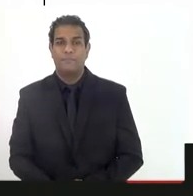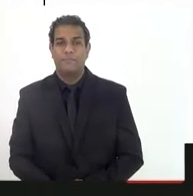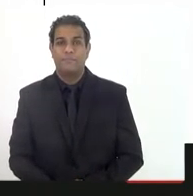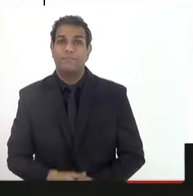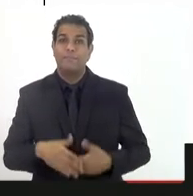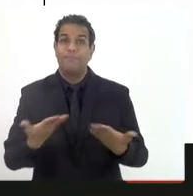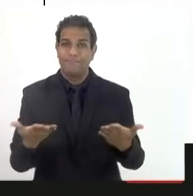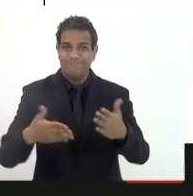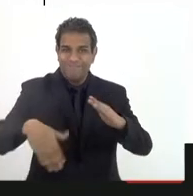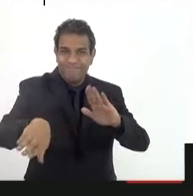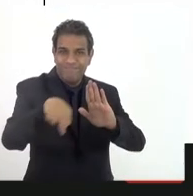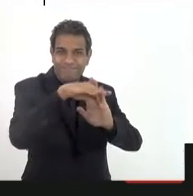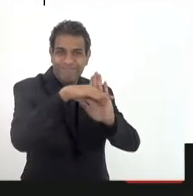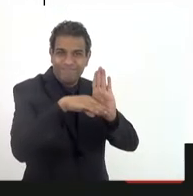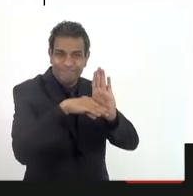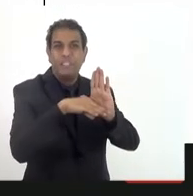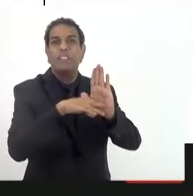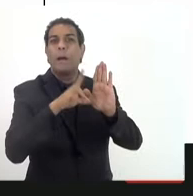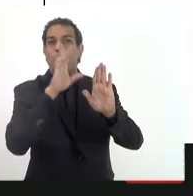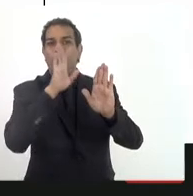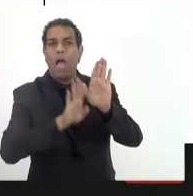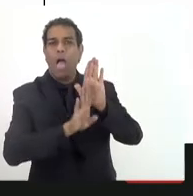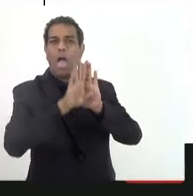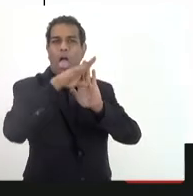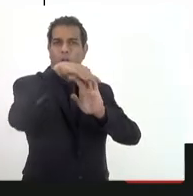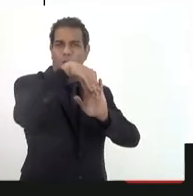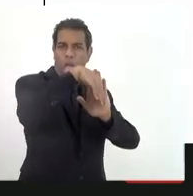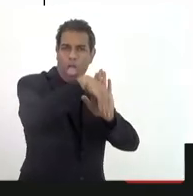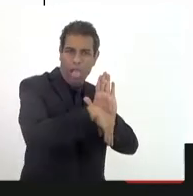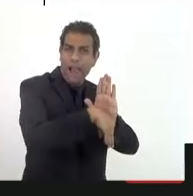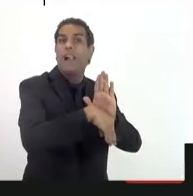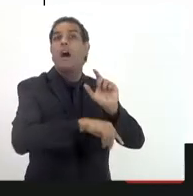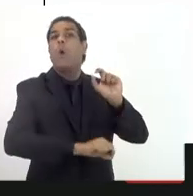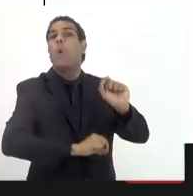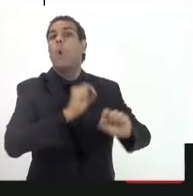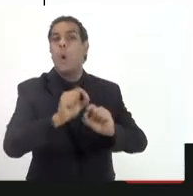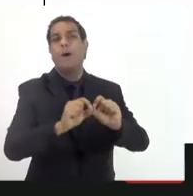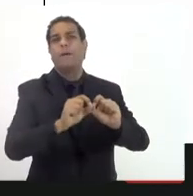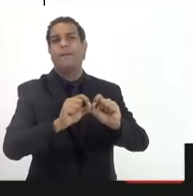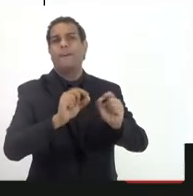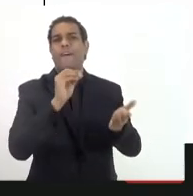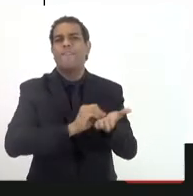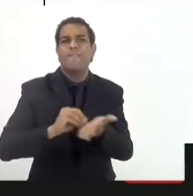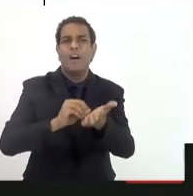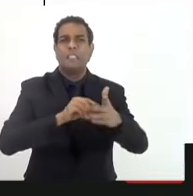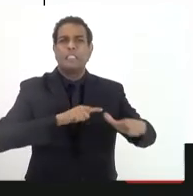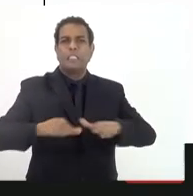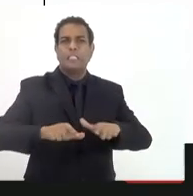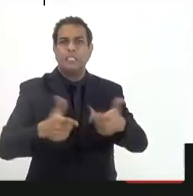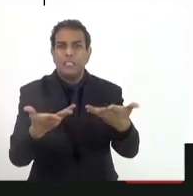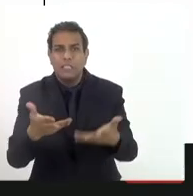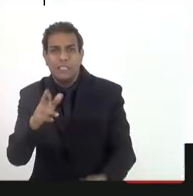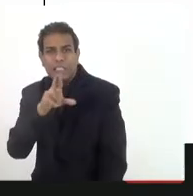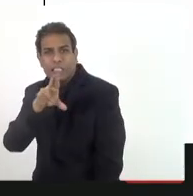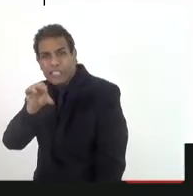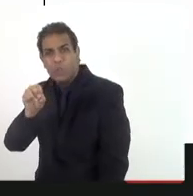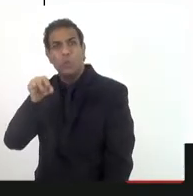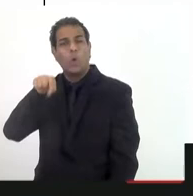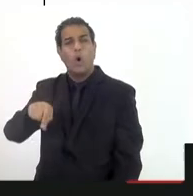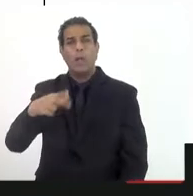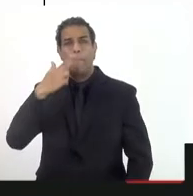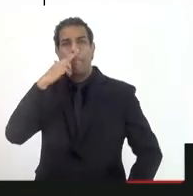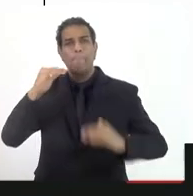Isso aí é a queda que teve dos empregos de 2015 para cá, o Rio que já vinha na crise estrutural e mergulha,